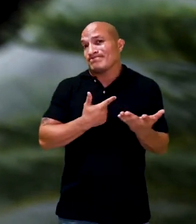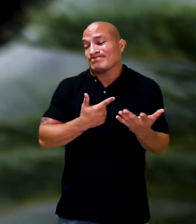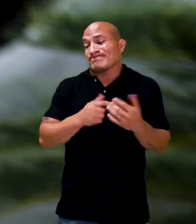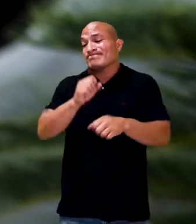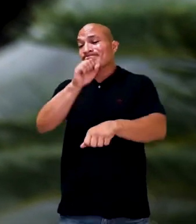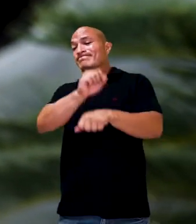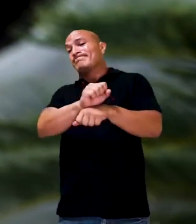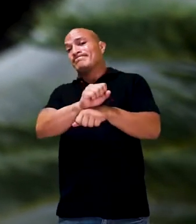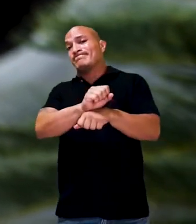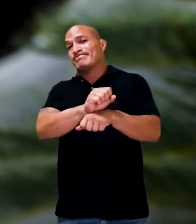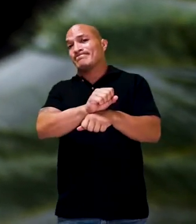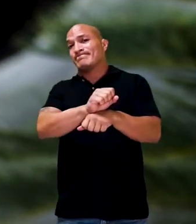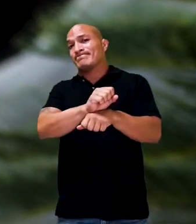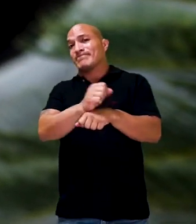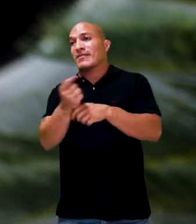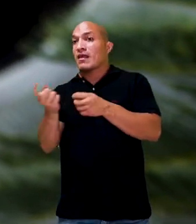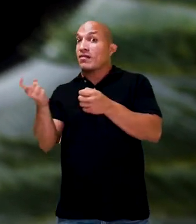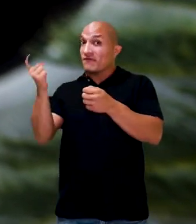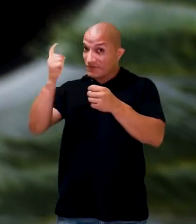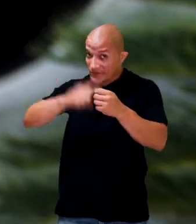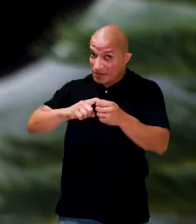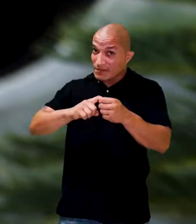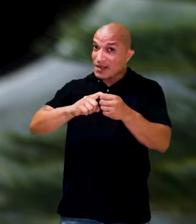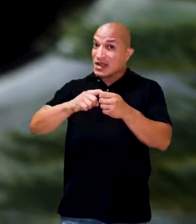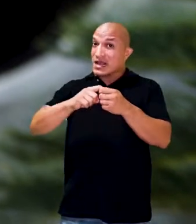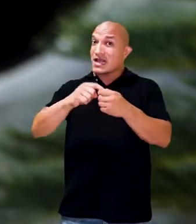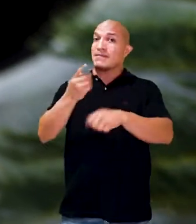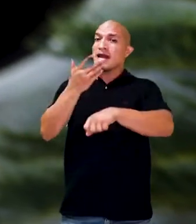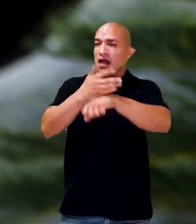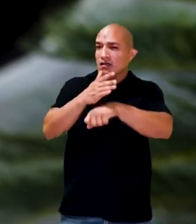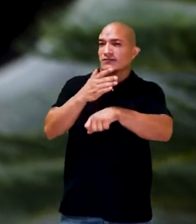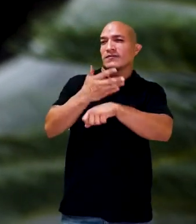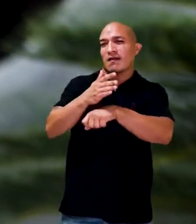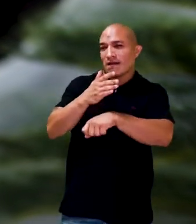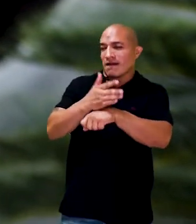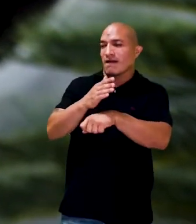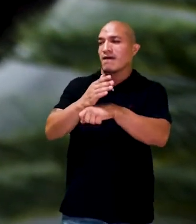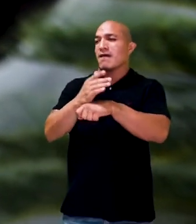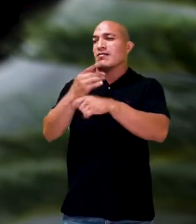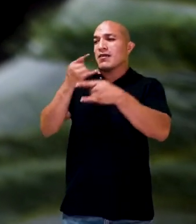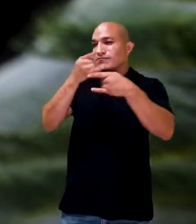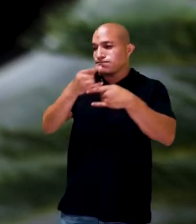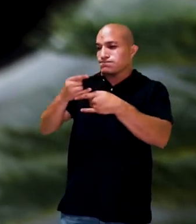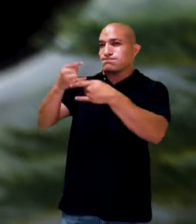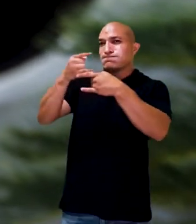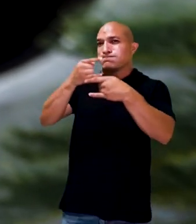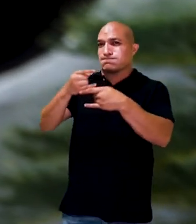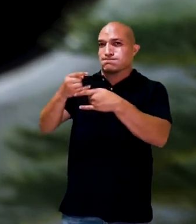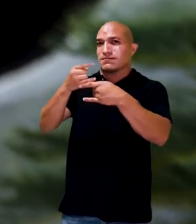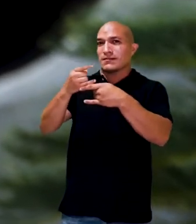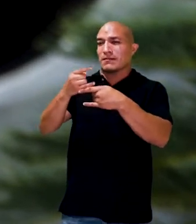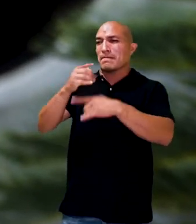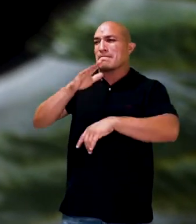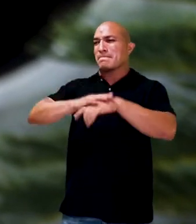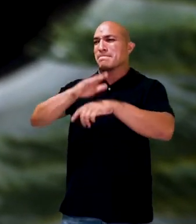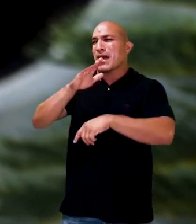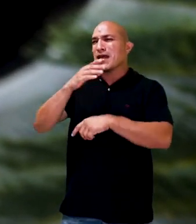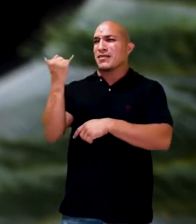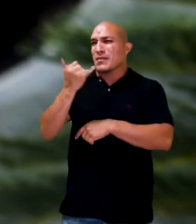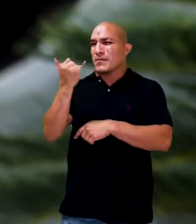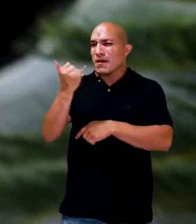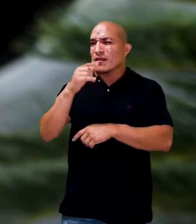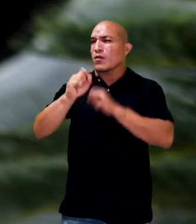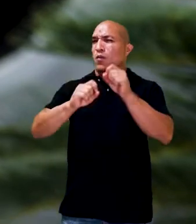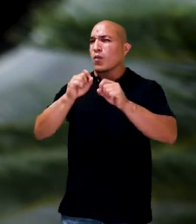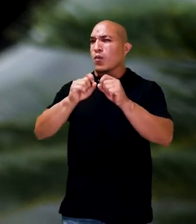tivemos que aguardar um pouquinho, retomamos as nossas atividades de forma remota. E o que é